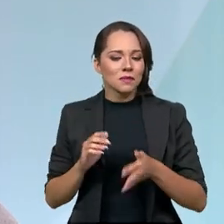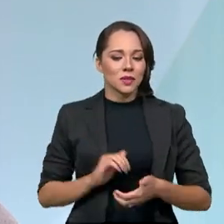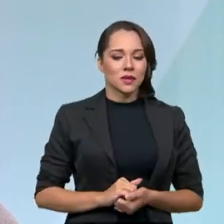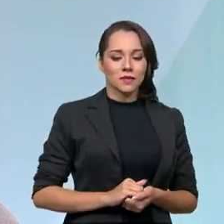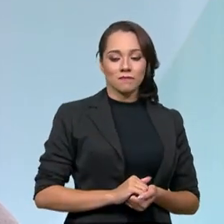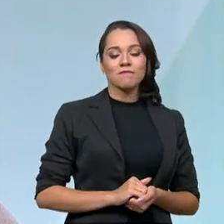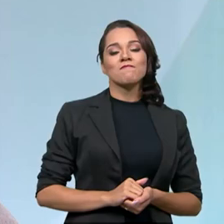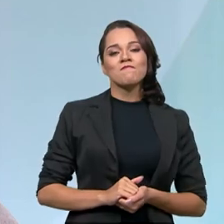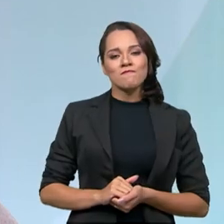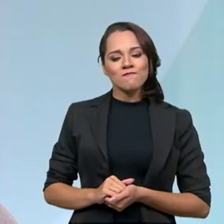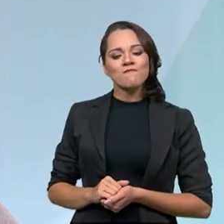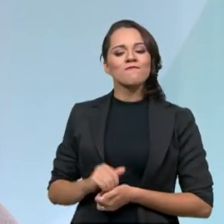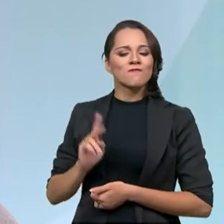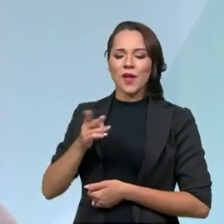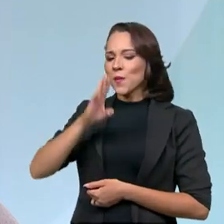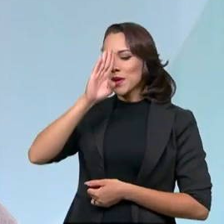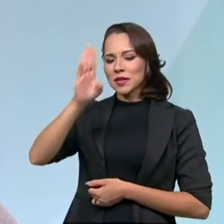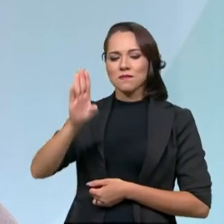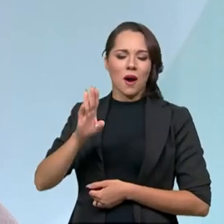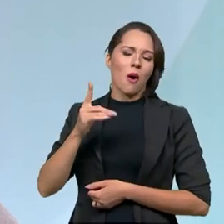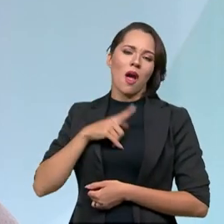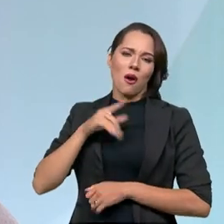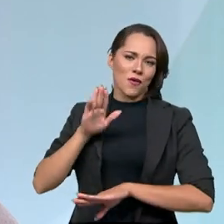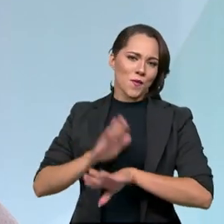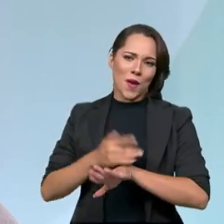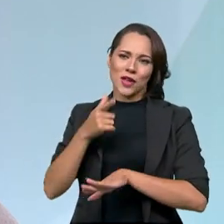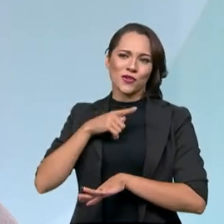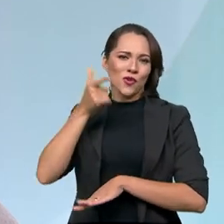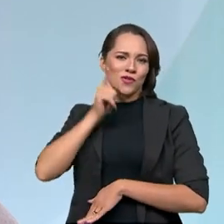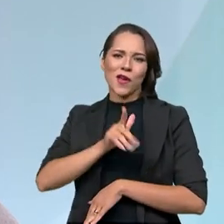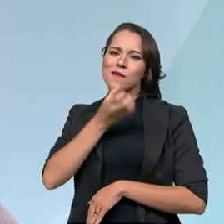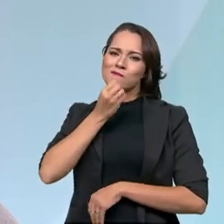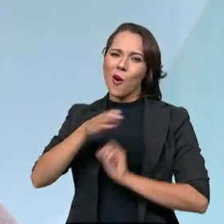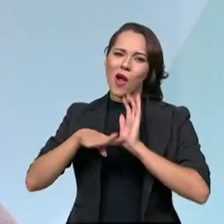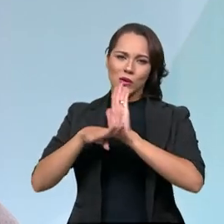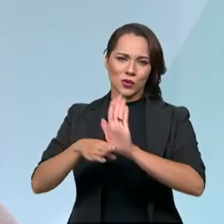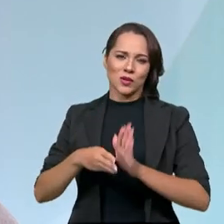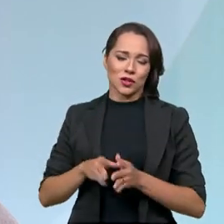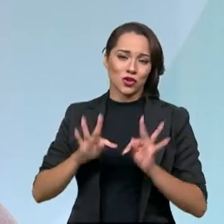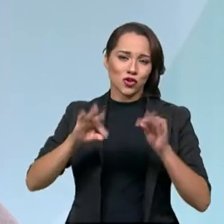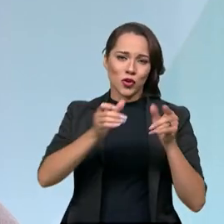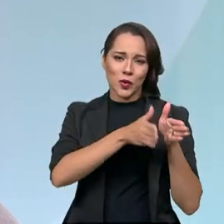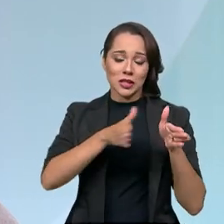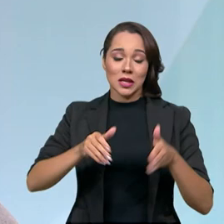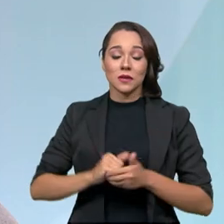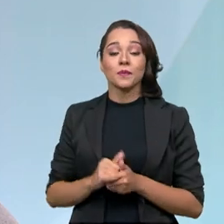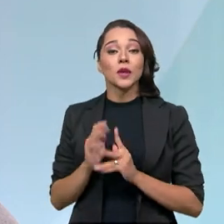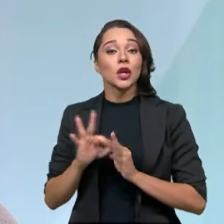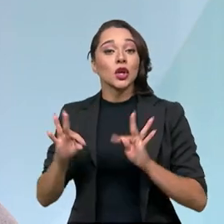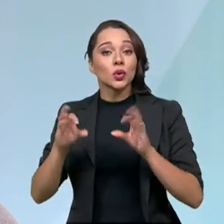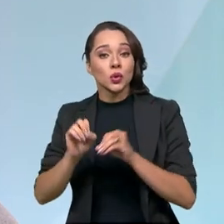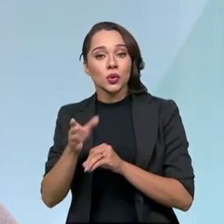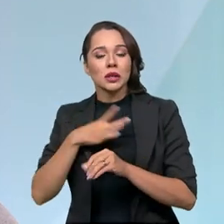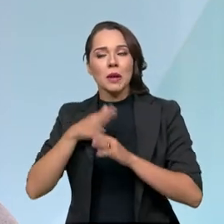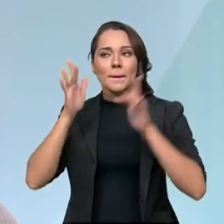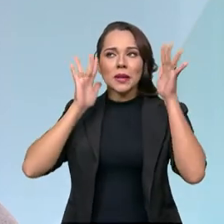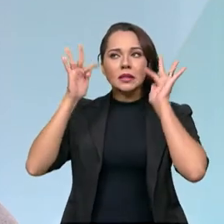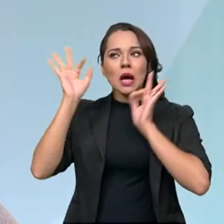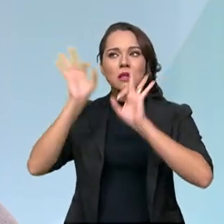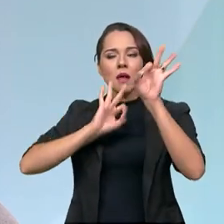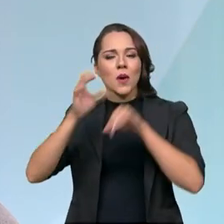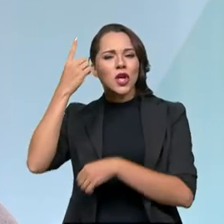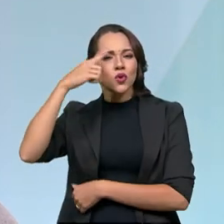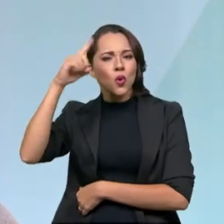beneficiado. Ele, sem dúvida nenhuma, é o grande beneficiário de todo esse processo. Todas as funcionalidades que estão sendo pensadas